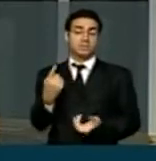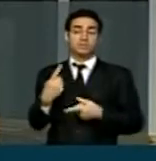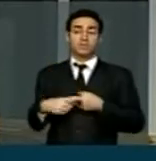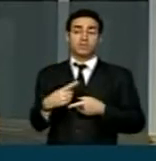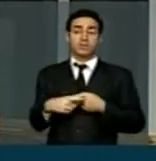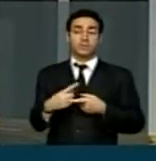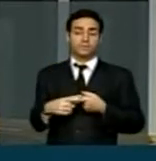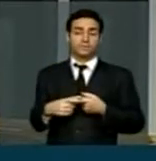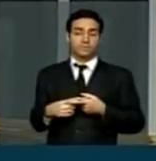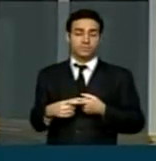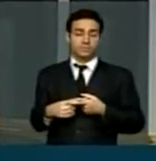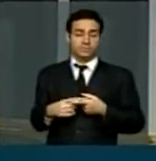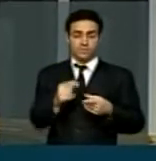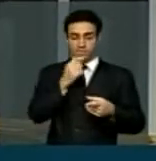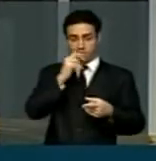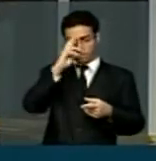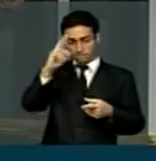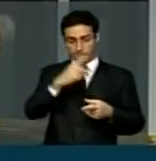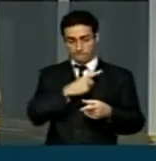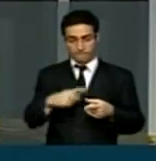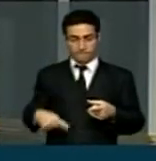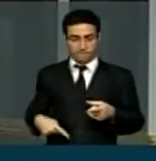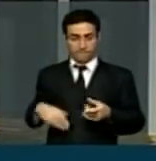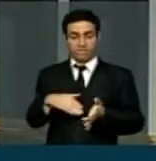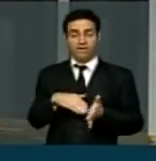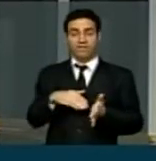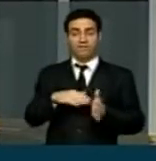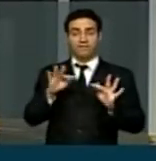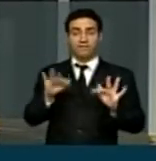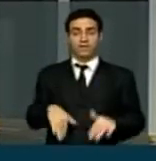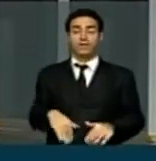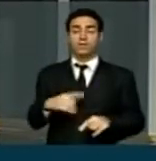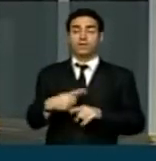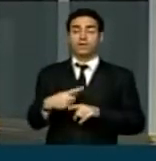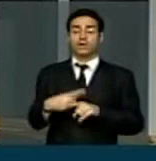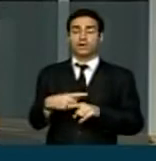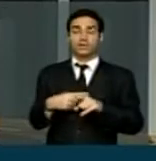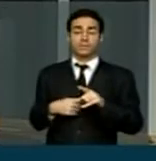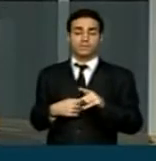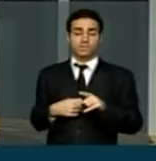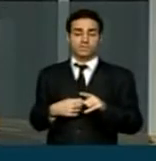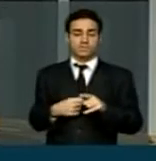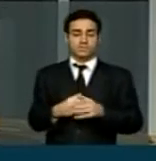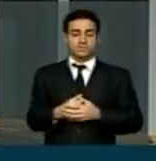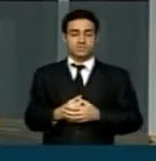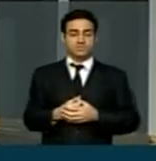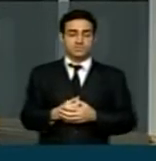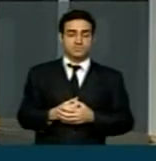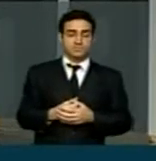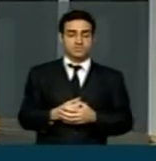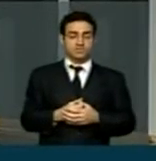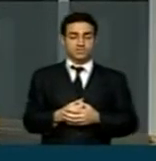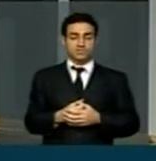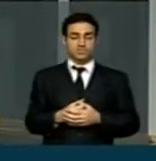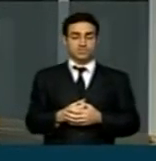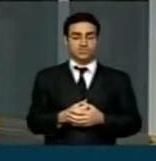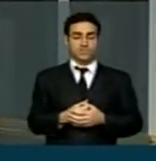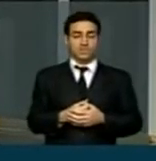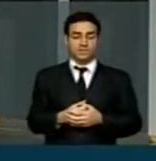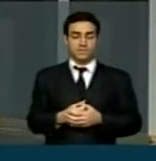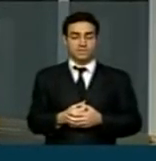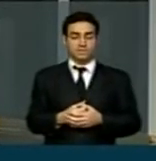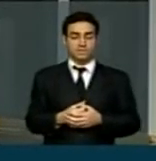por conta, seu presidente, para concluir, até para a questão